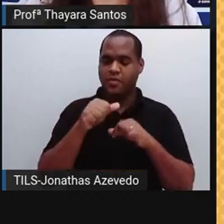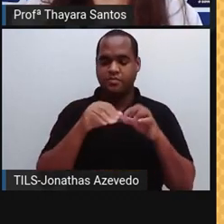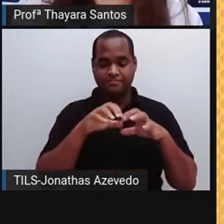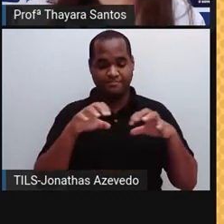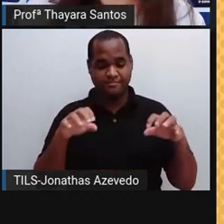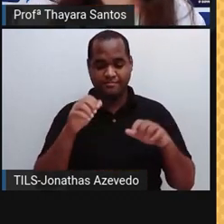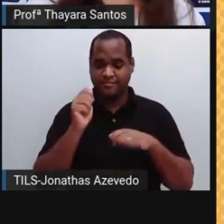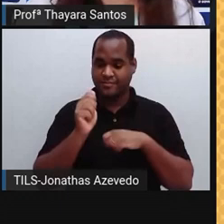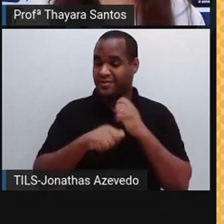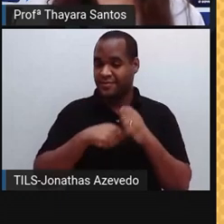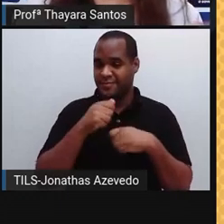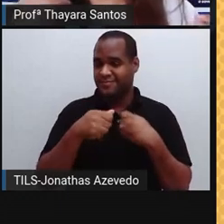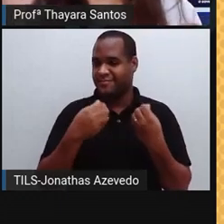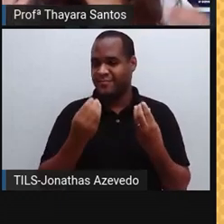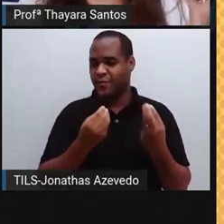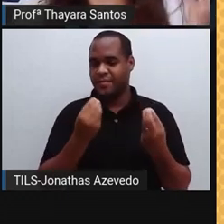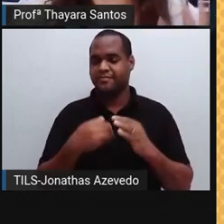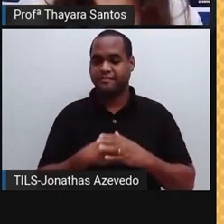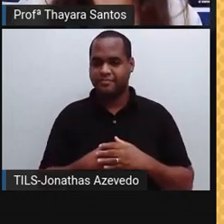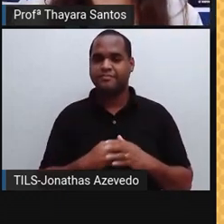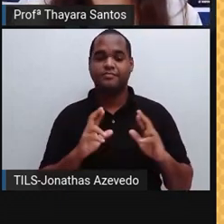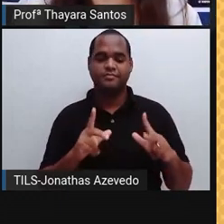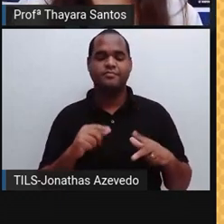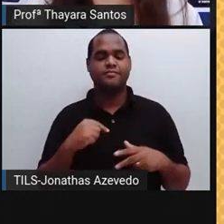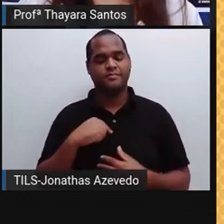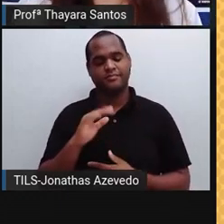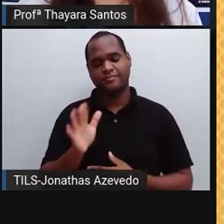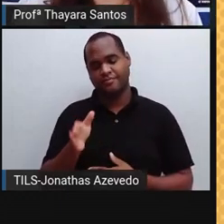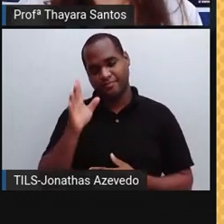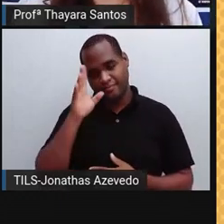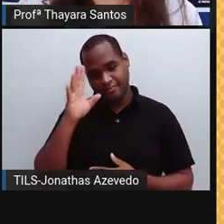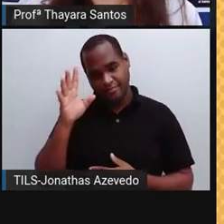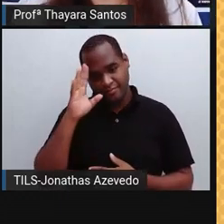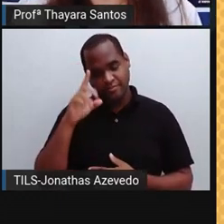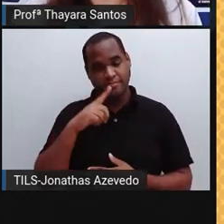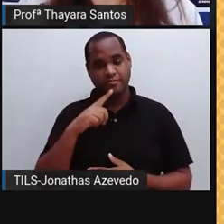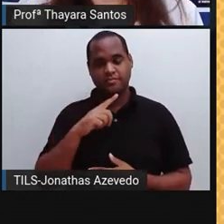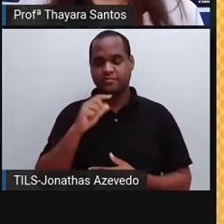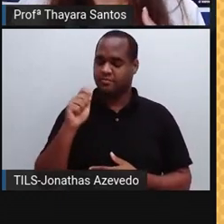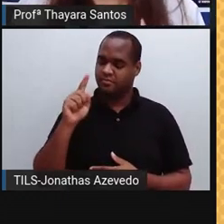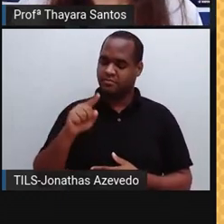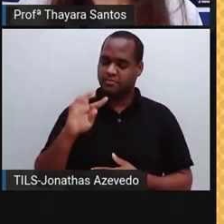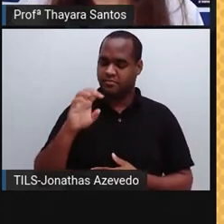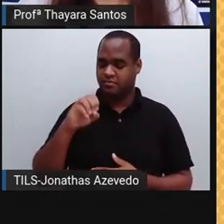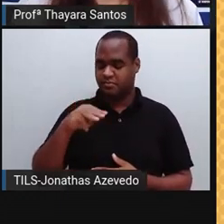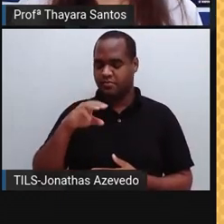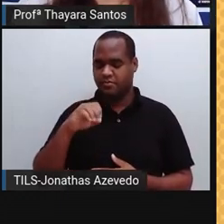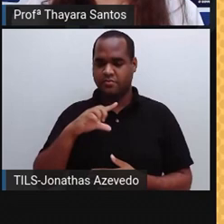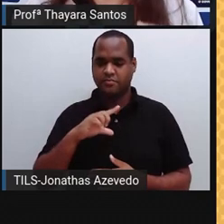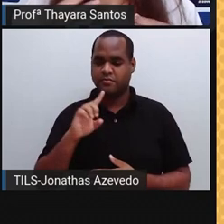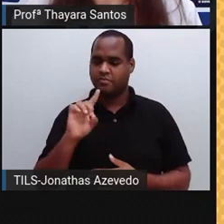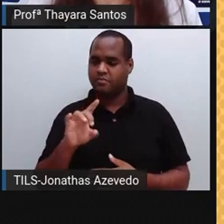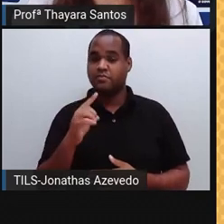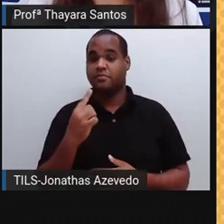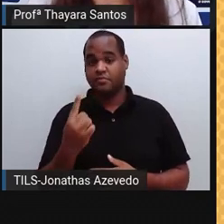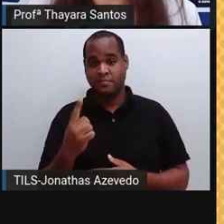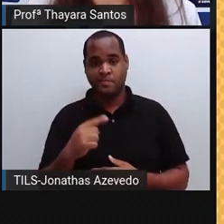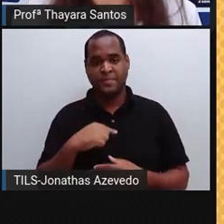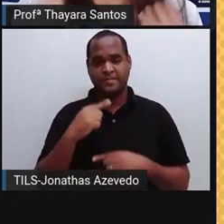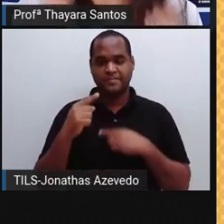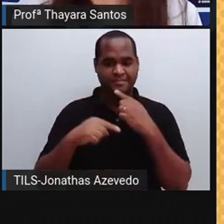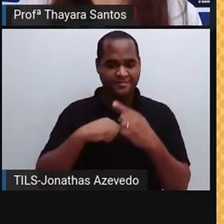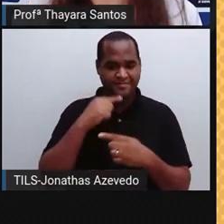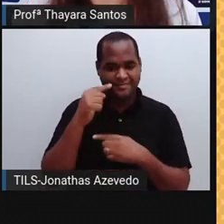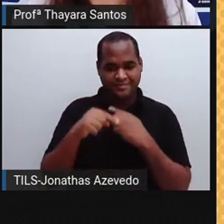Diferente de Dalton, ele já imaginava que esse átomo não era uma estrutura única, maciça, que não poderia ser